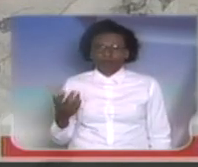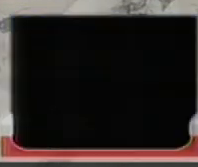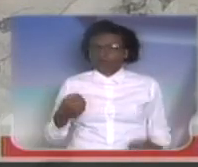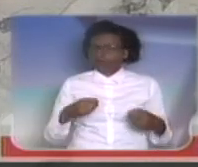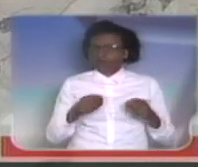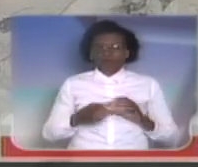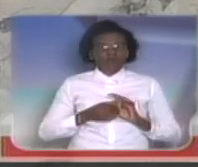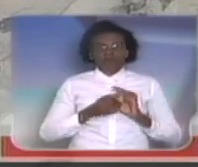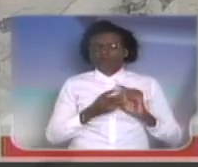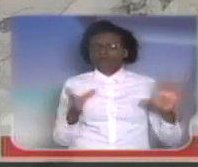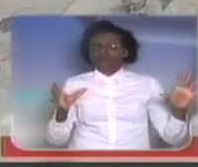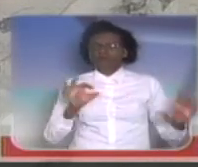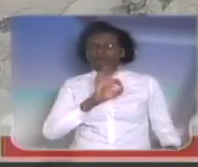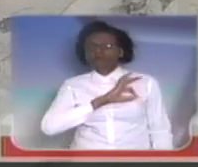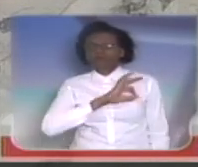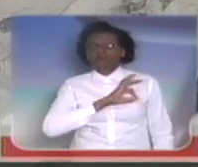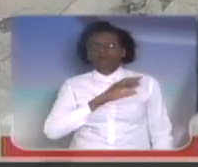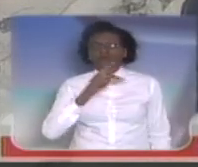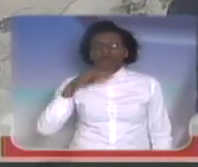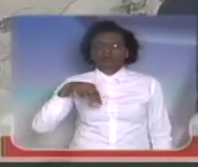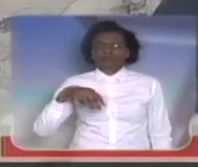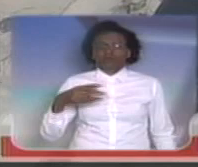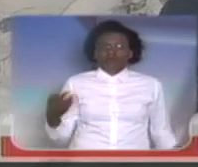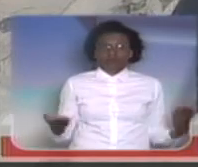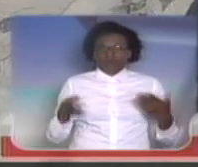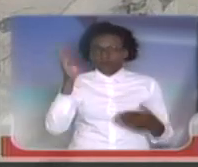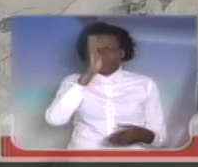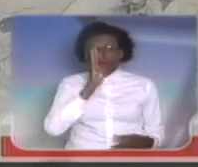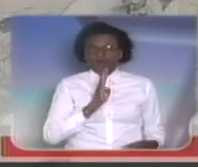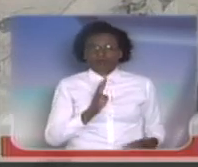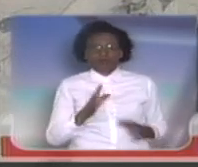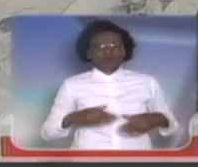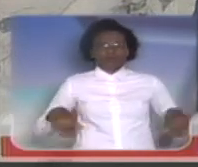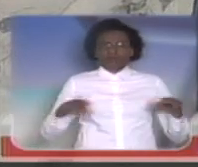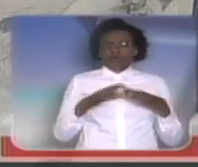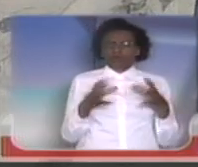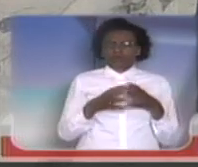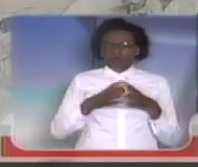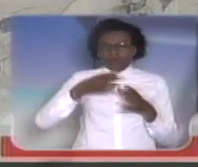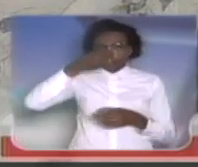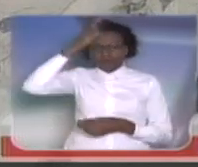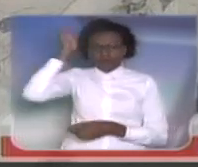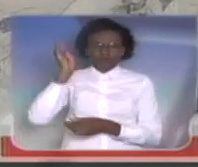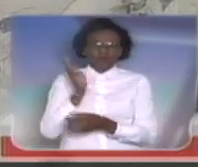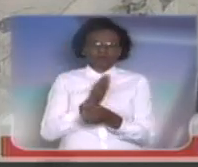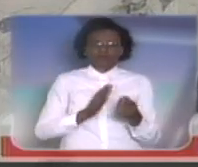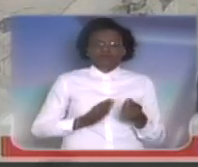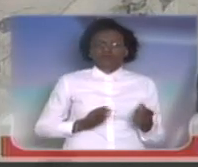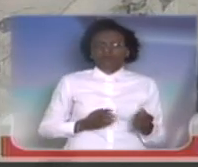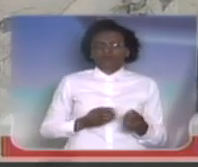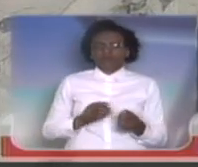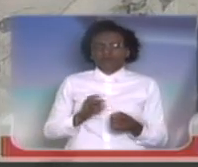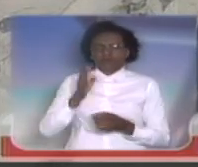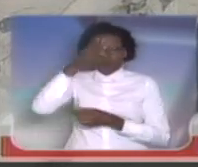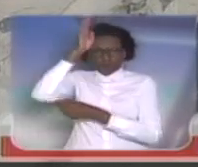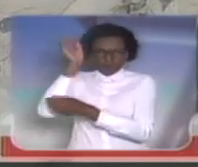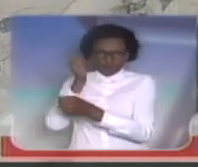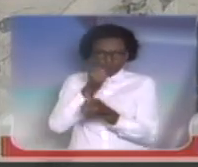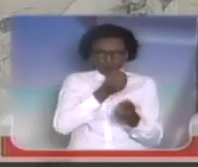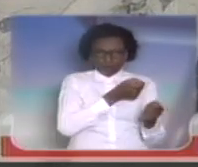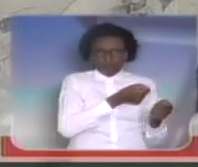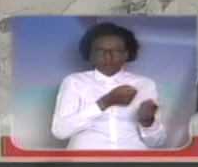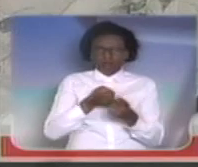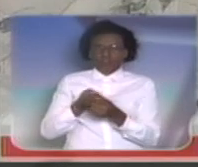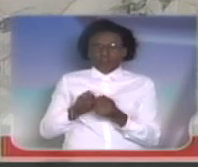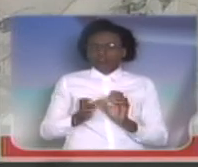emancipado da polícia militar. Hoje, no Brasil, praticamente todos os corpos de bombeiros são emancipados. Somente em